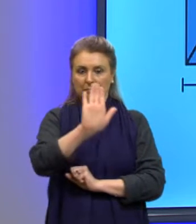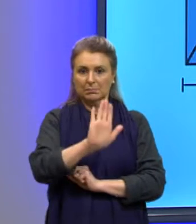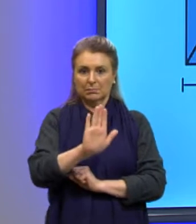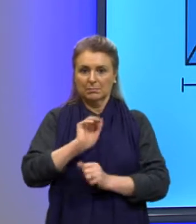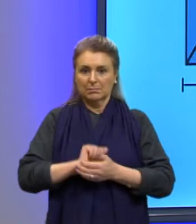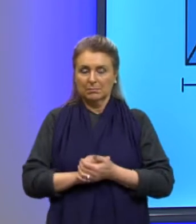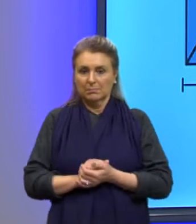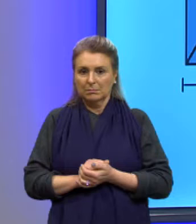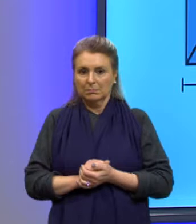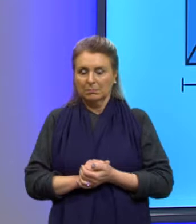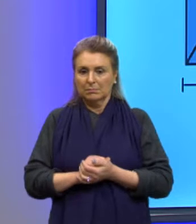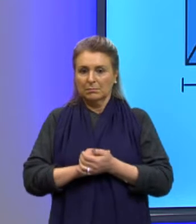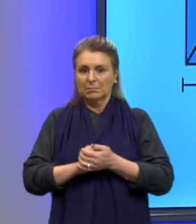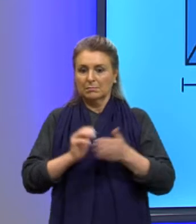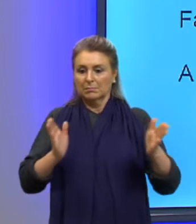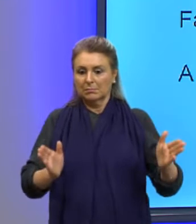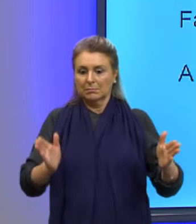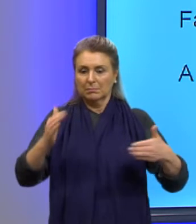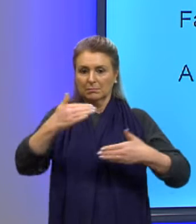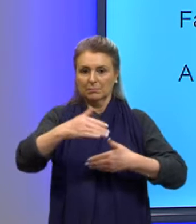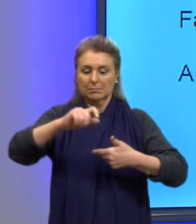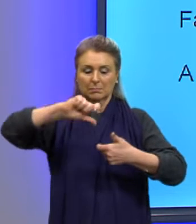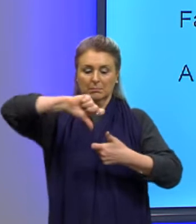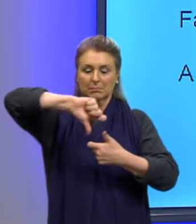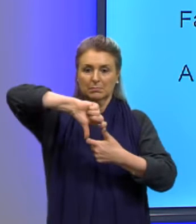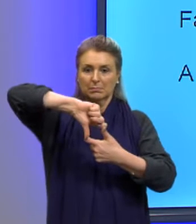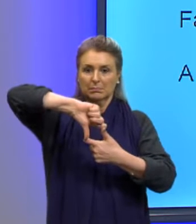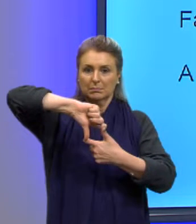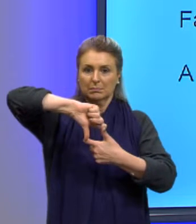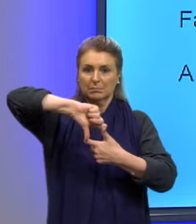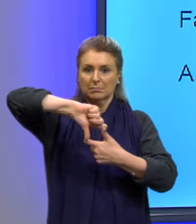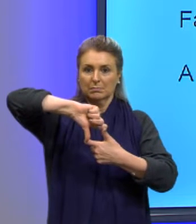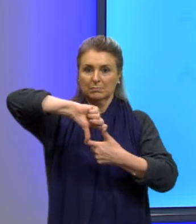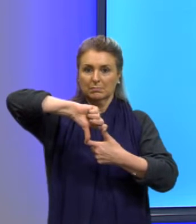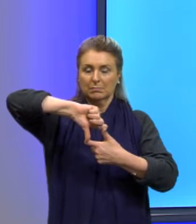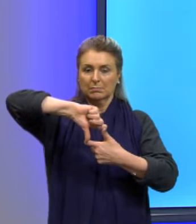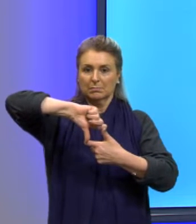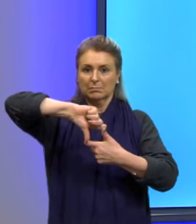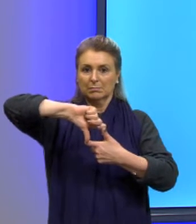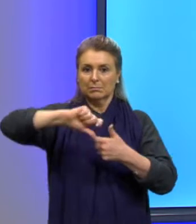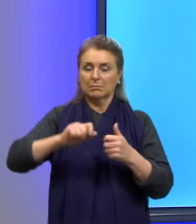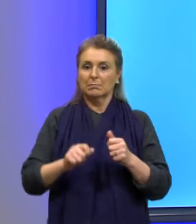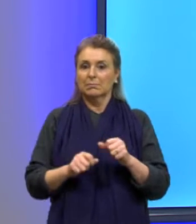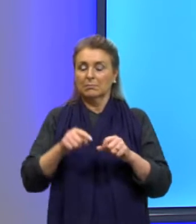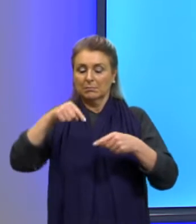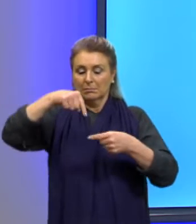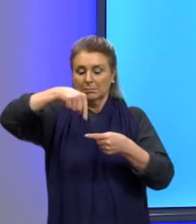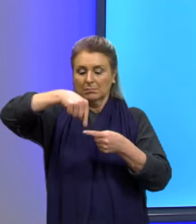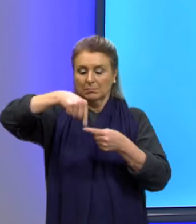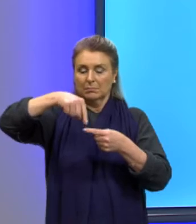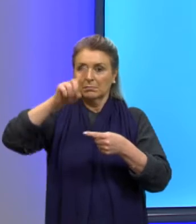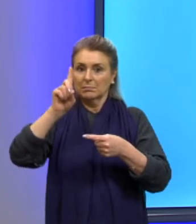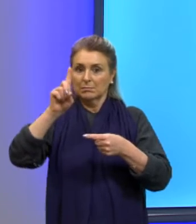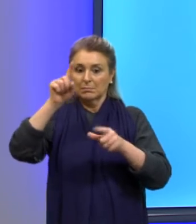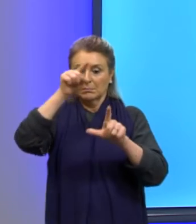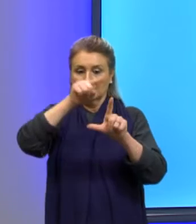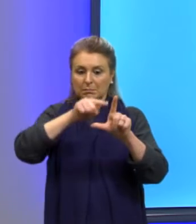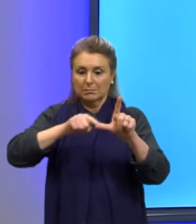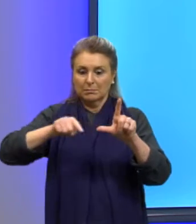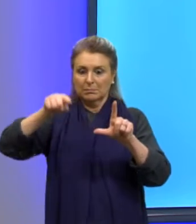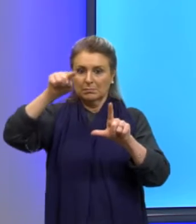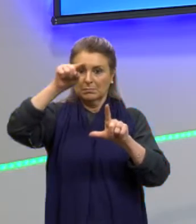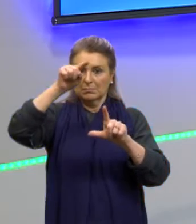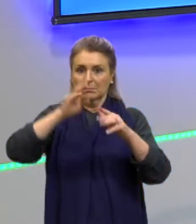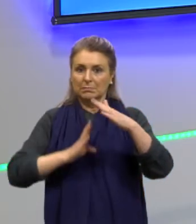a área, ela é ao quadrado ali, então eu estou trabalhando com os vértices de uma parábola que me dá essa área